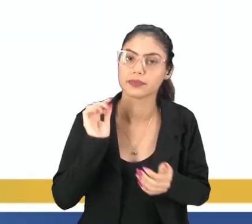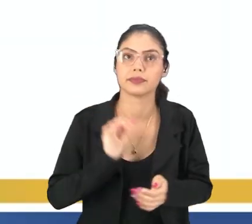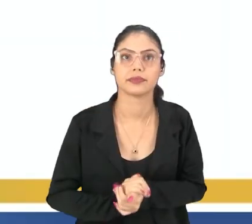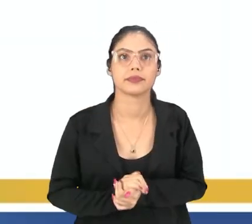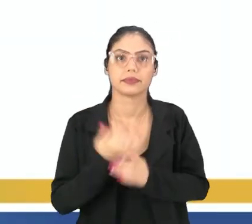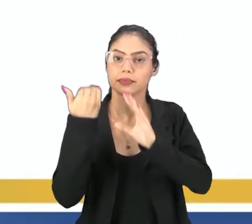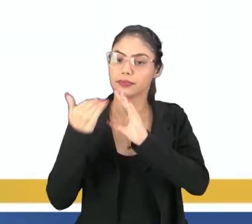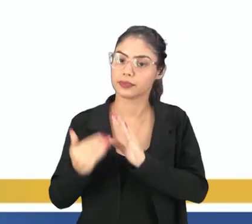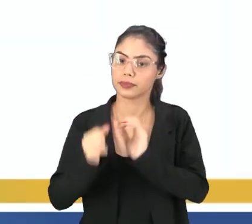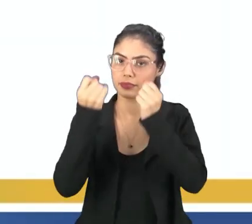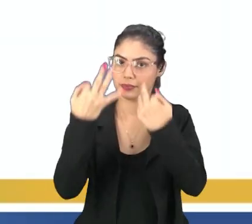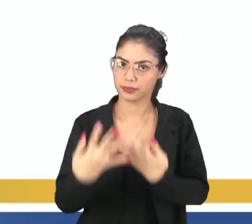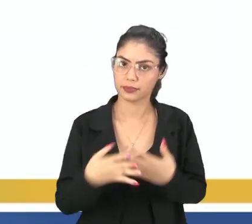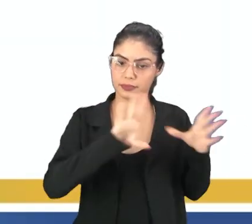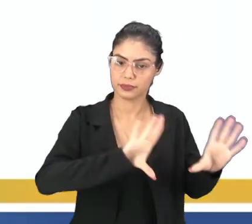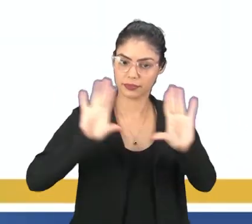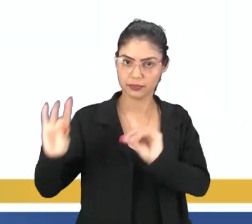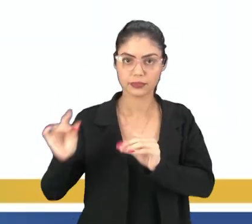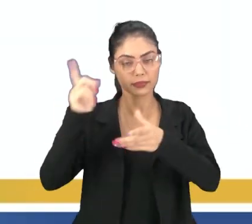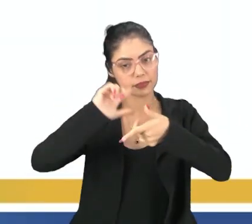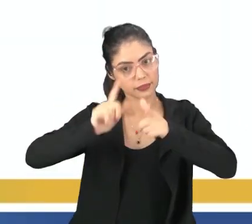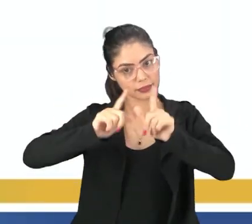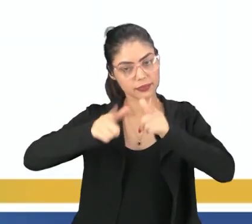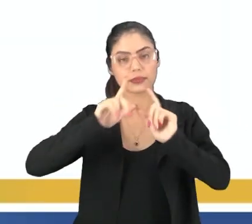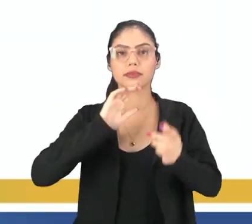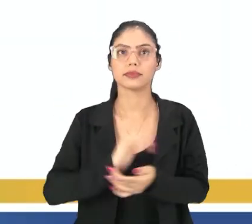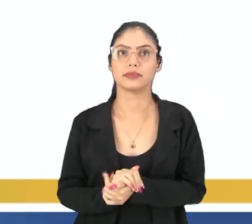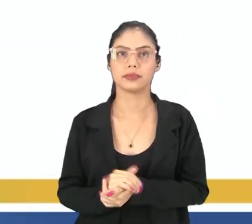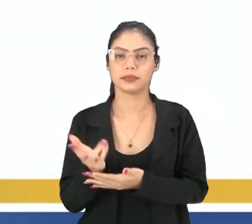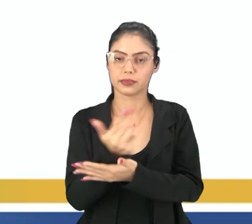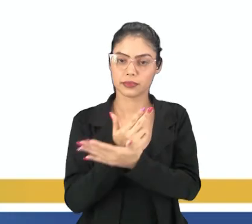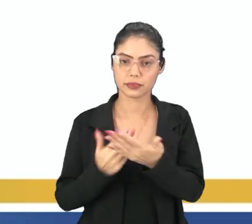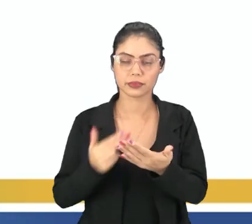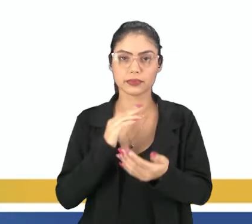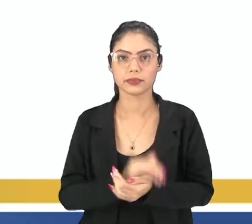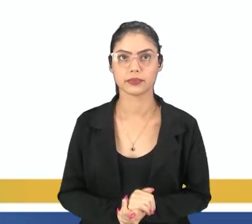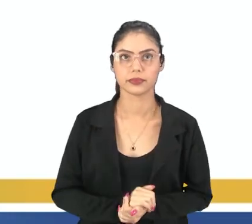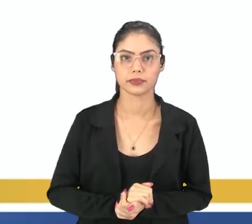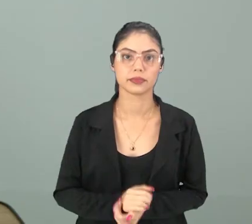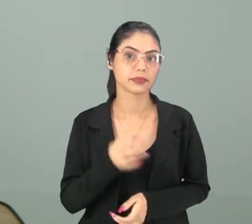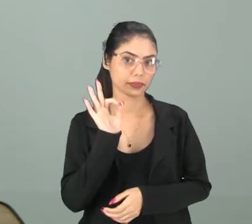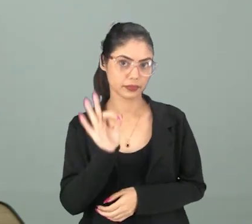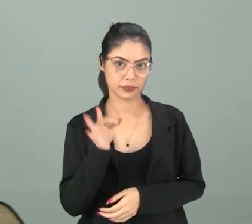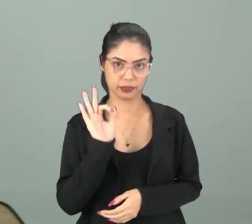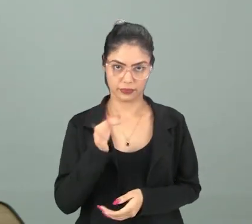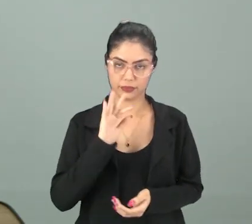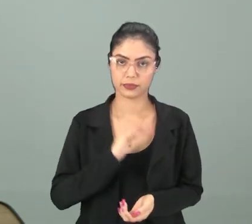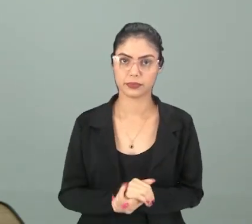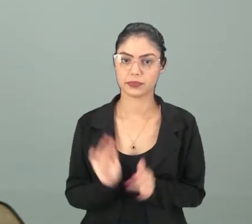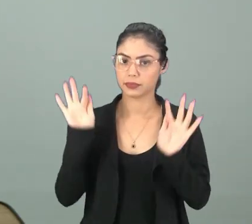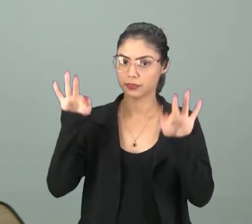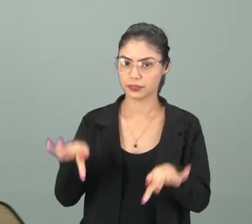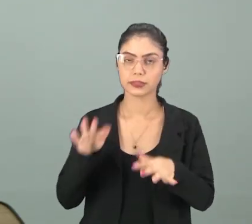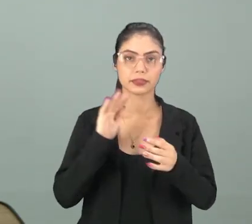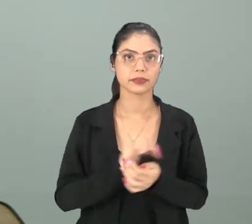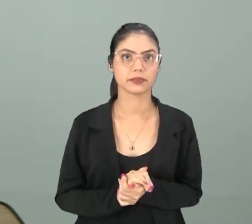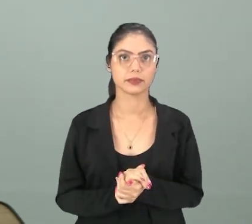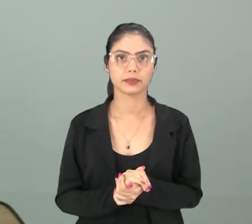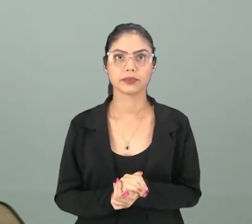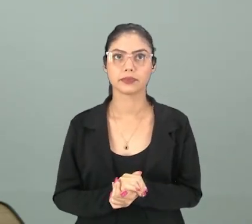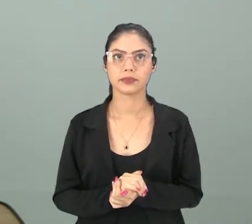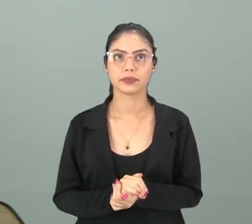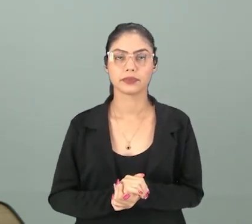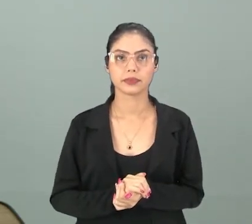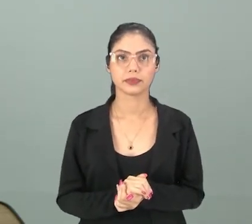passando uma mensagem Através das letras E do desenho Certinho? E nós vamos finalizar por